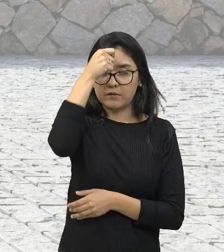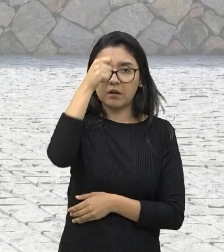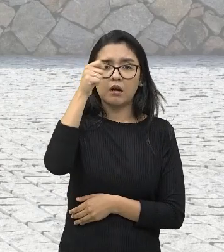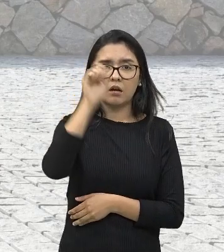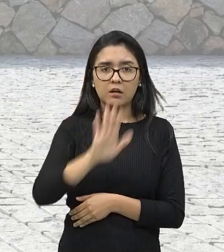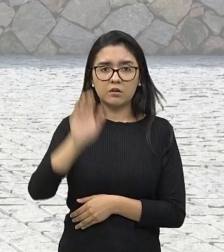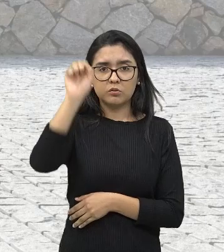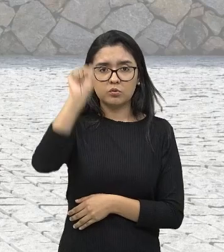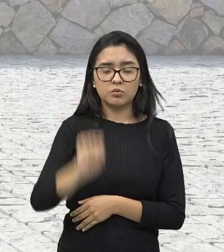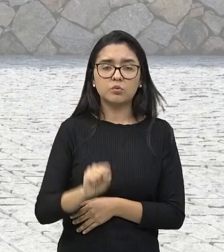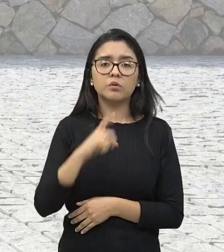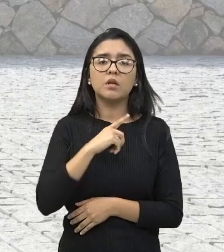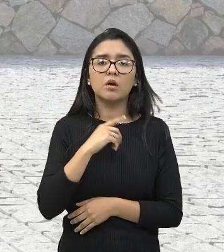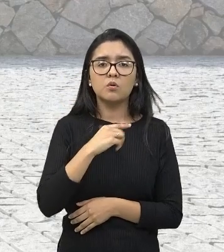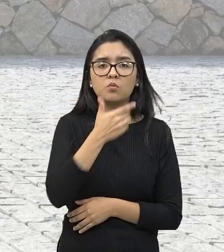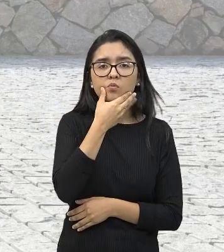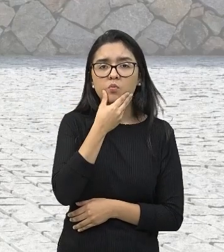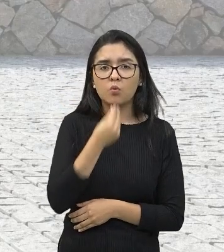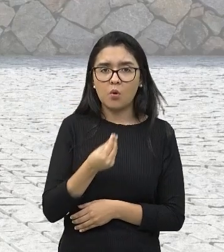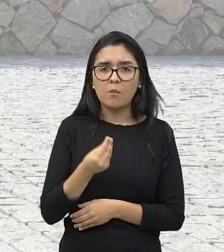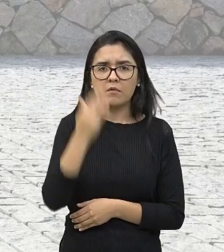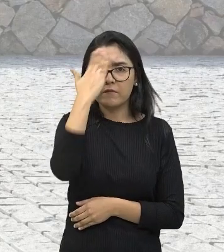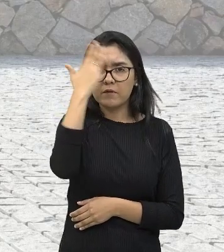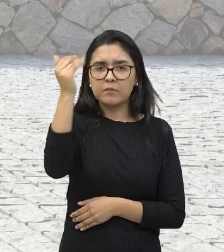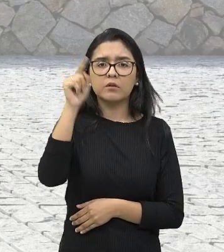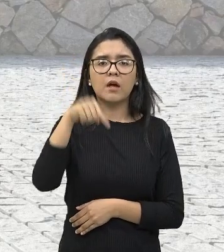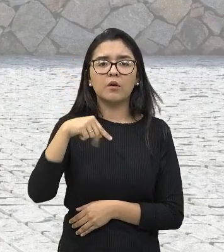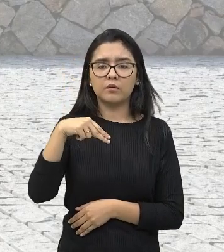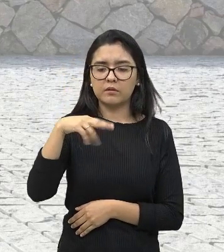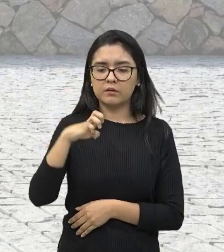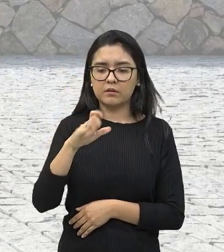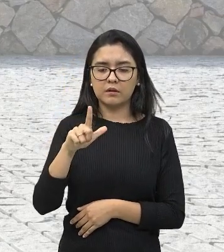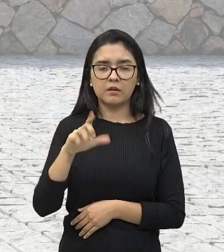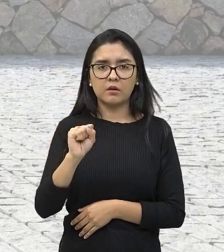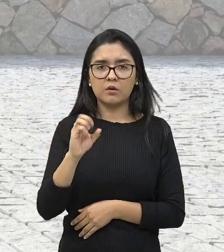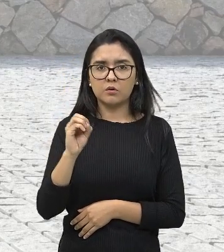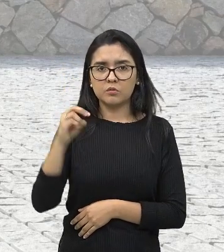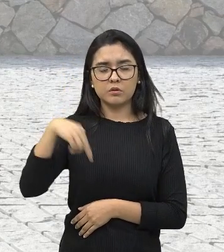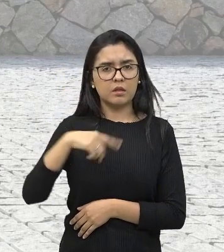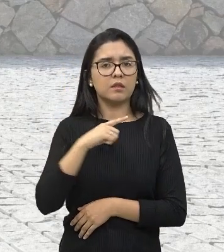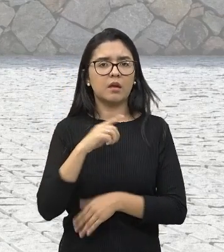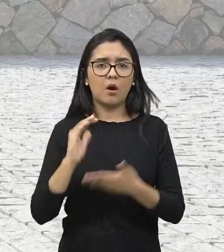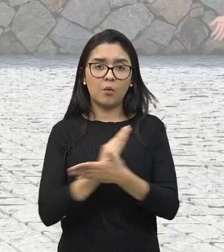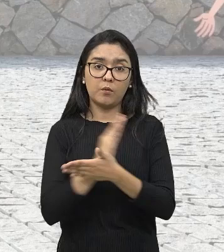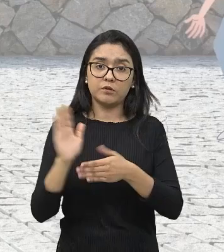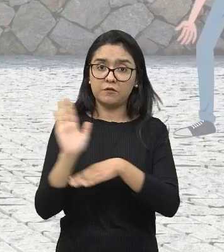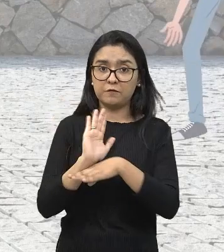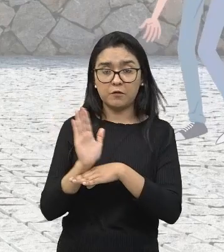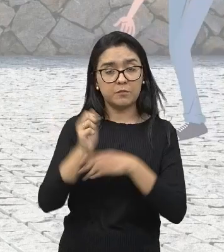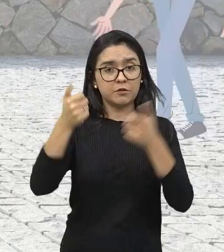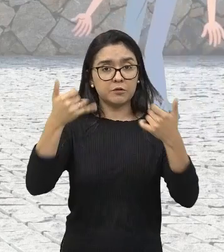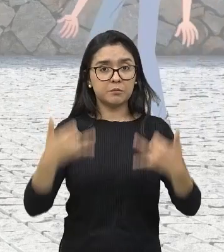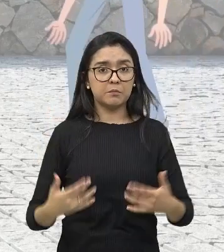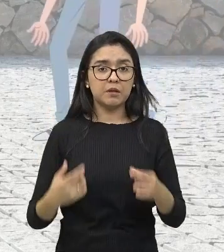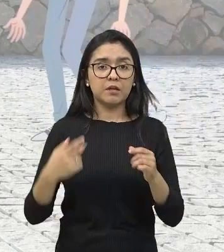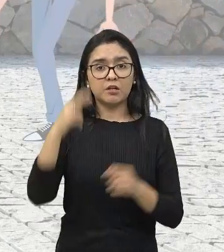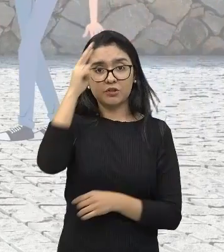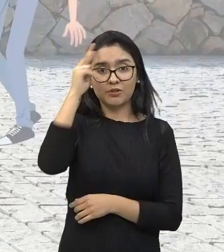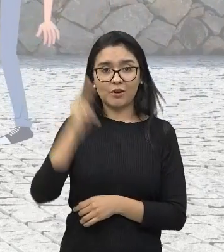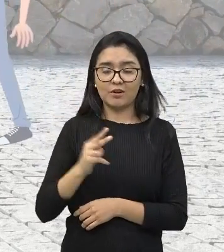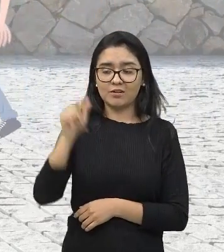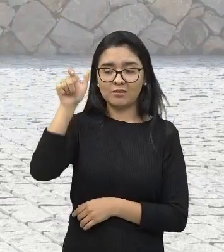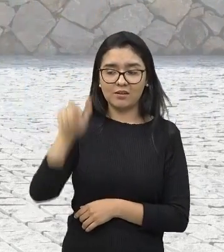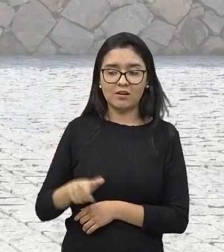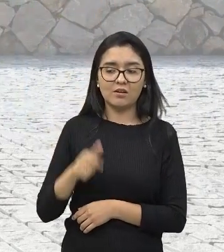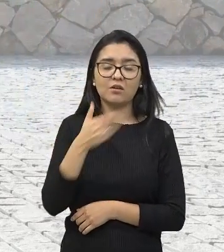surgimento de um grande nome, que vai ser o Nelson Mandela, que, inclusive, existem filmes sobre o Nelson Mandela e o